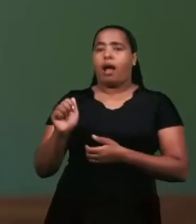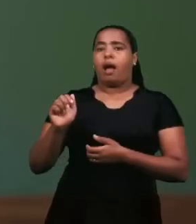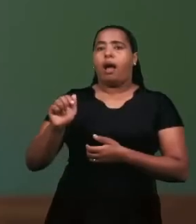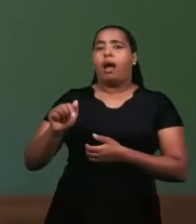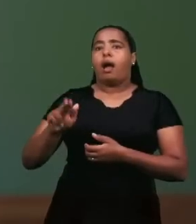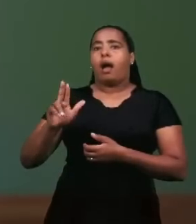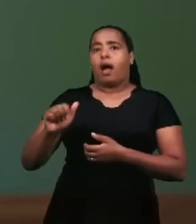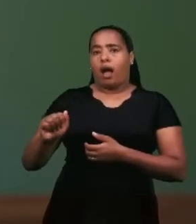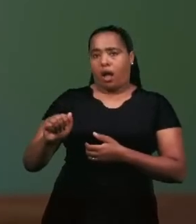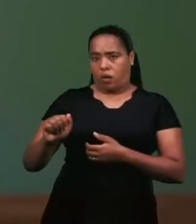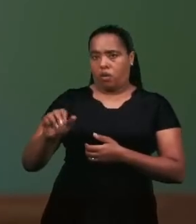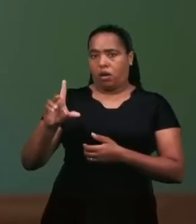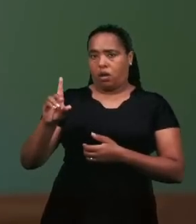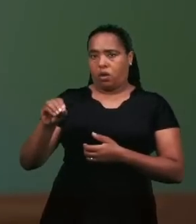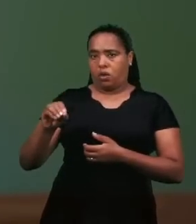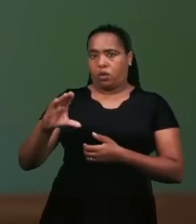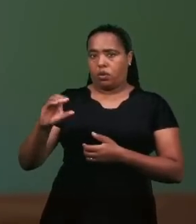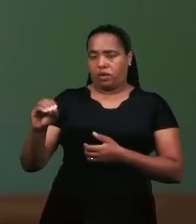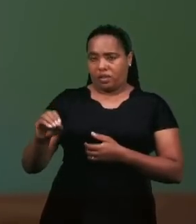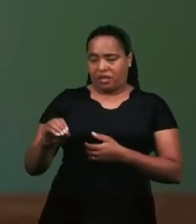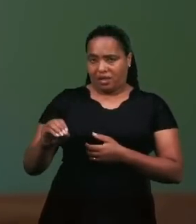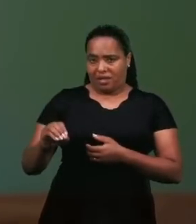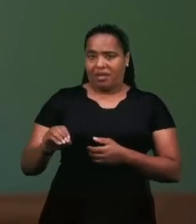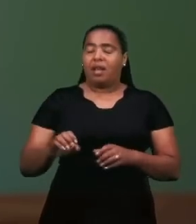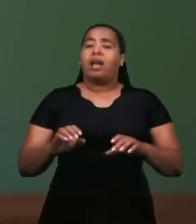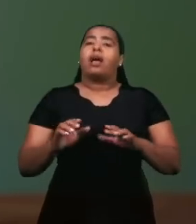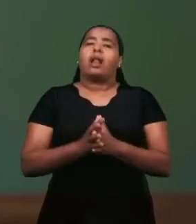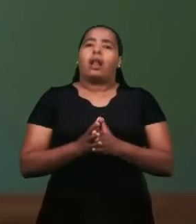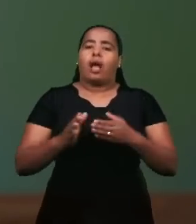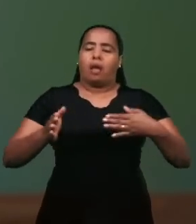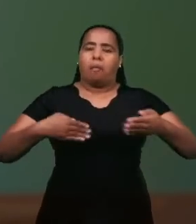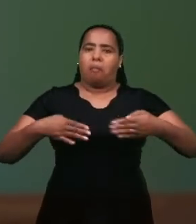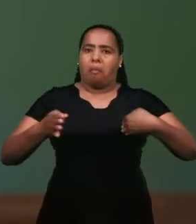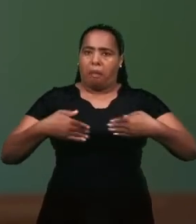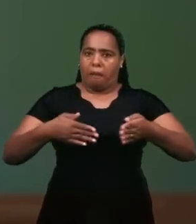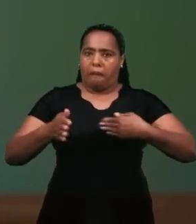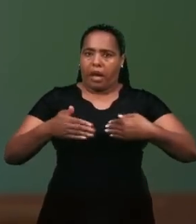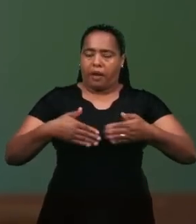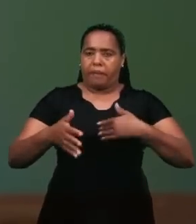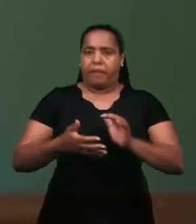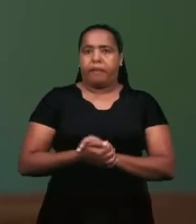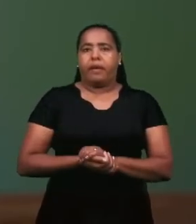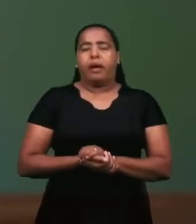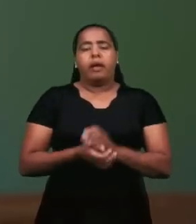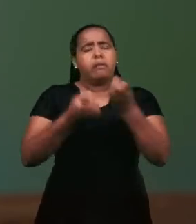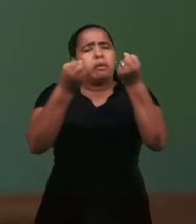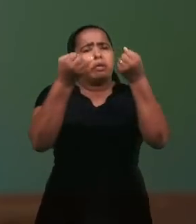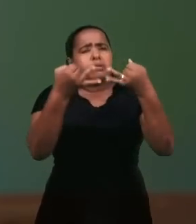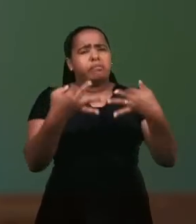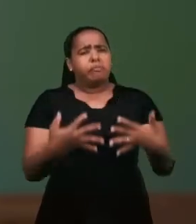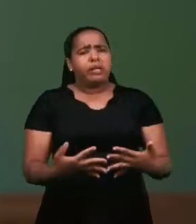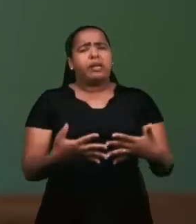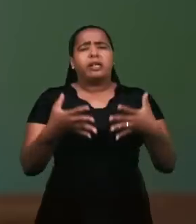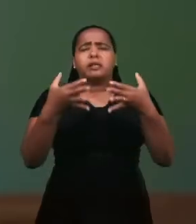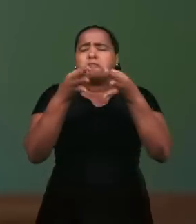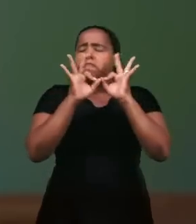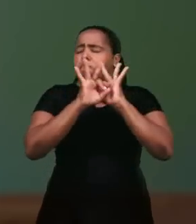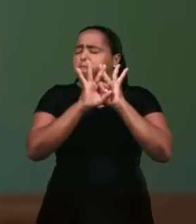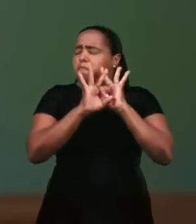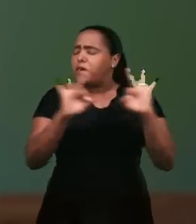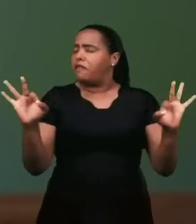Panamá, quando ela cita Hebreus capítulo 9, verso 15, e ela dá uma explicação notável.